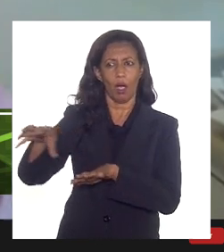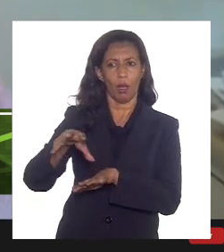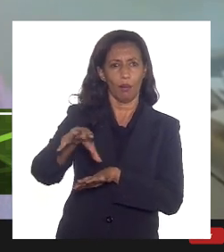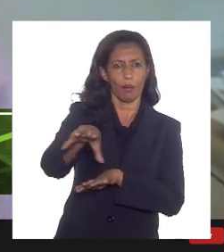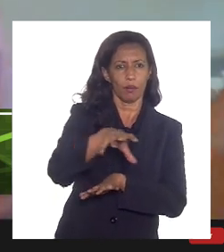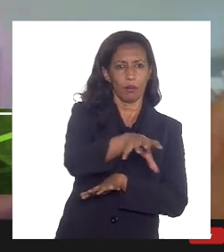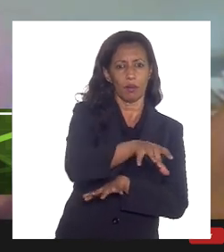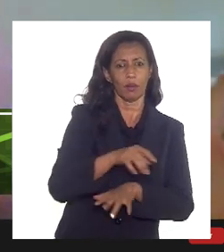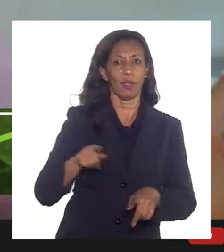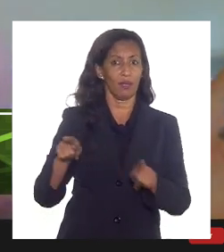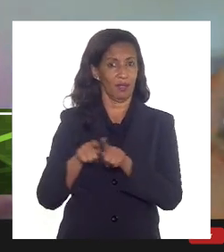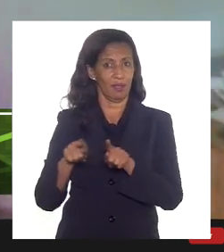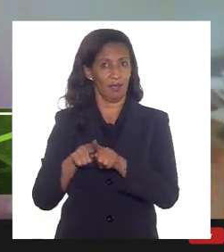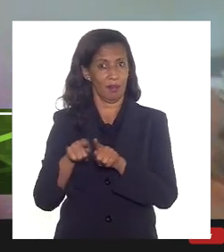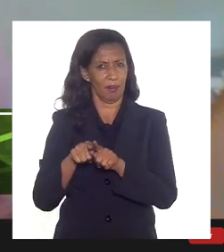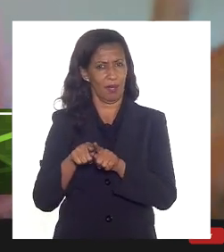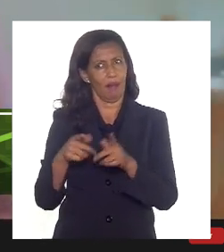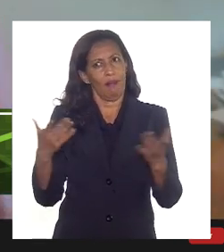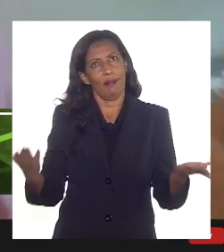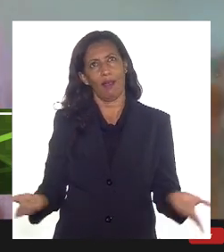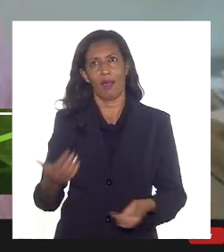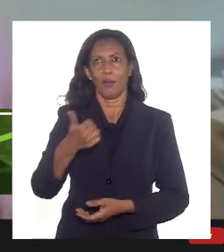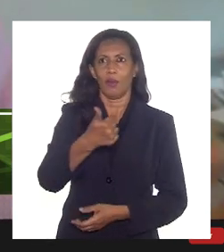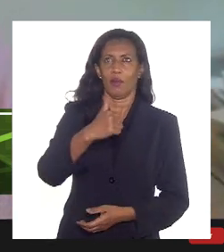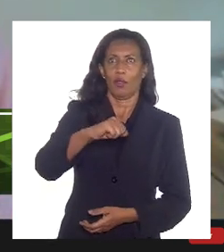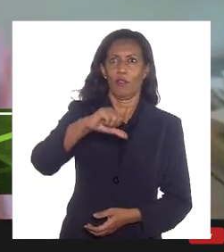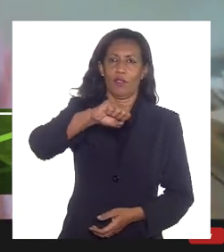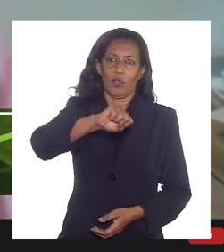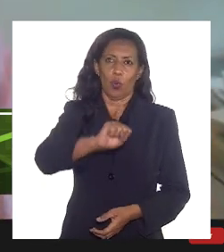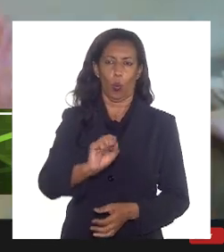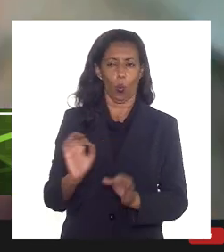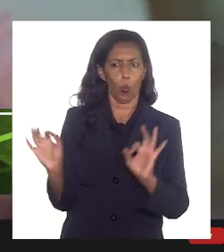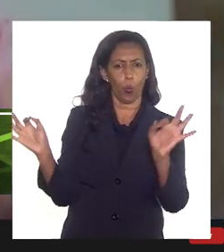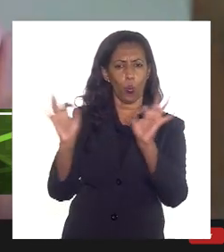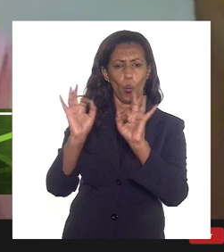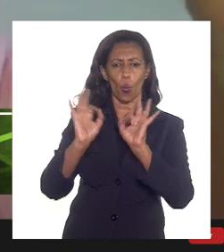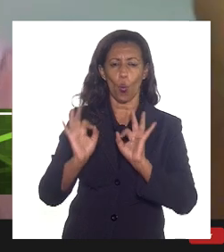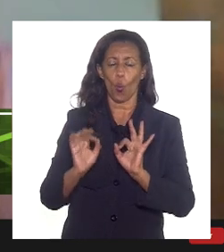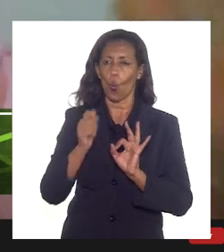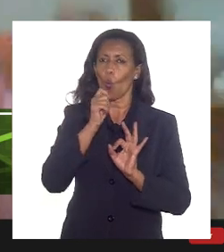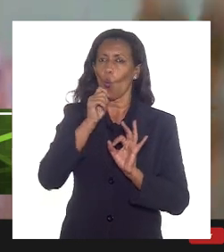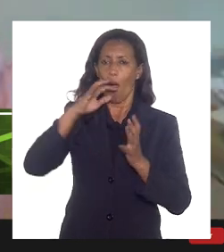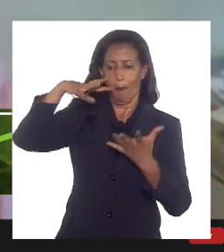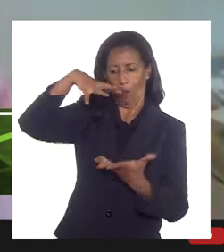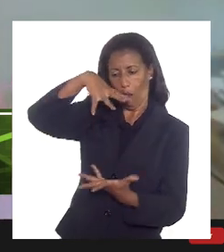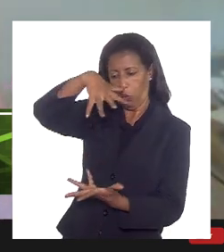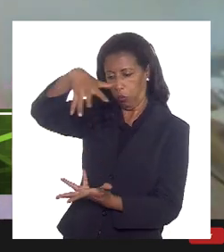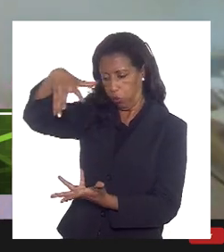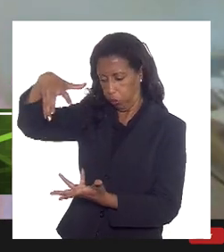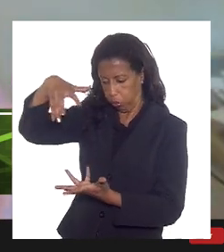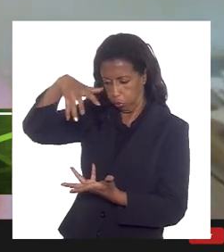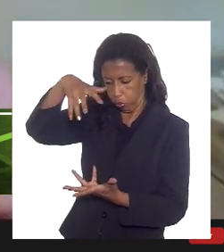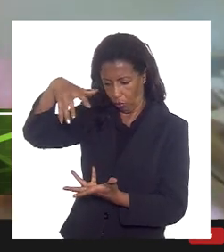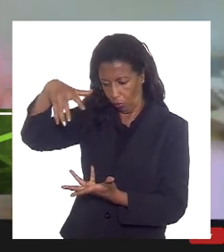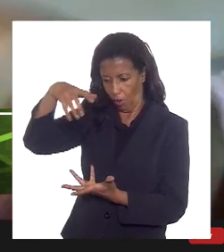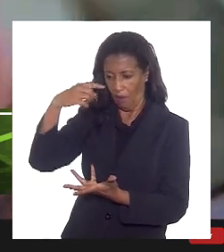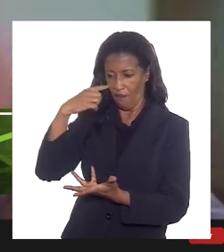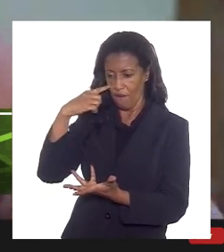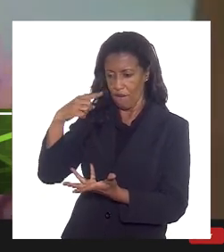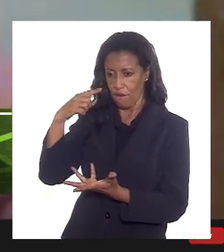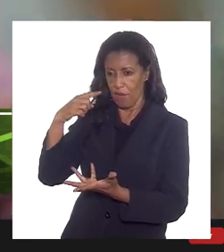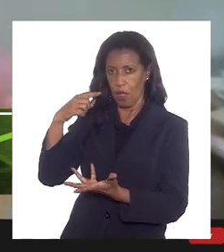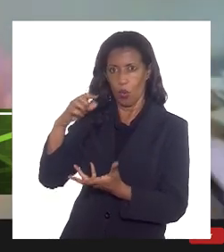E, é claro, a época, em 1998, ninguém tinha bola de cristal para prever um